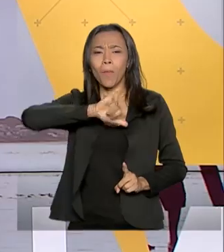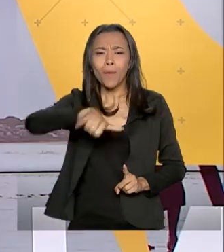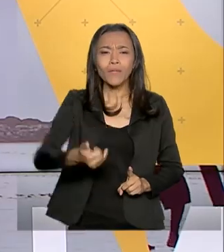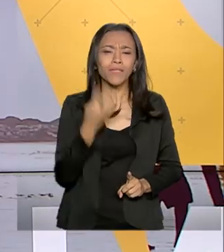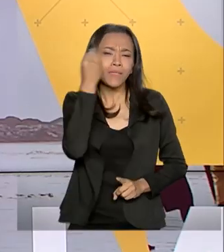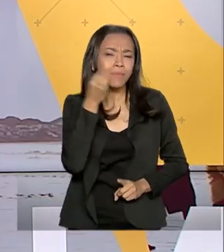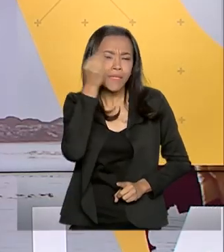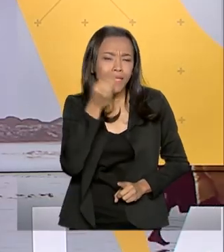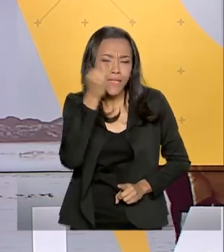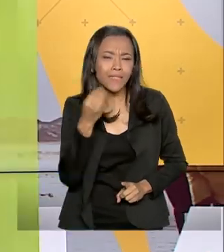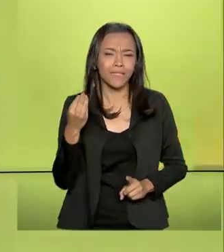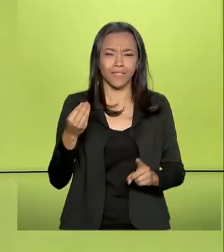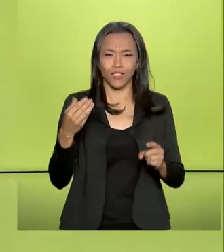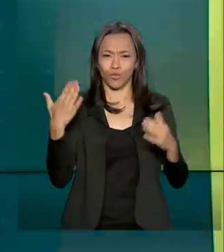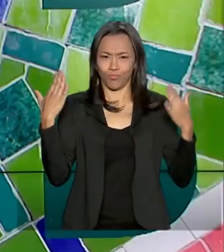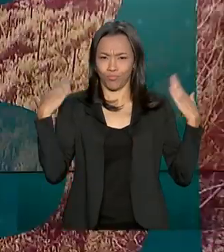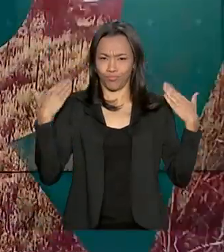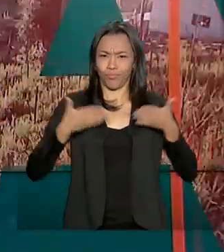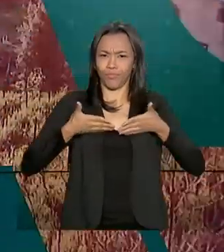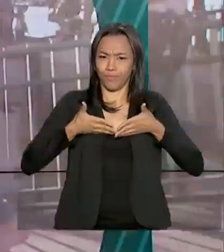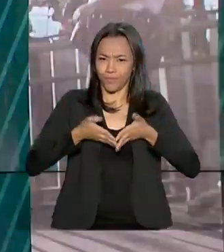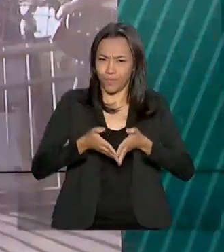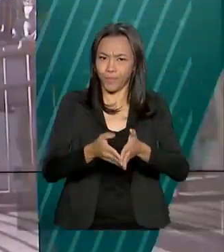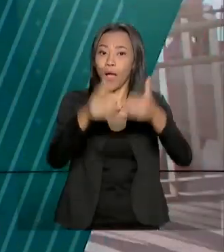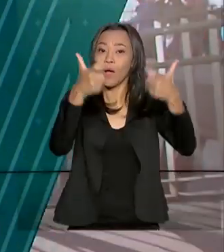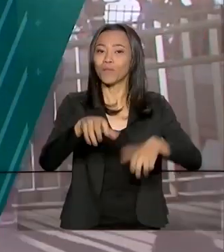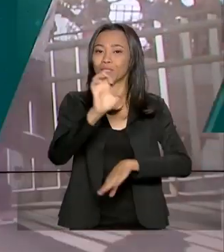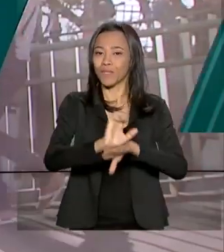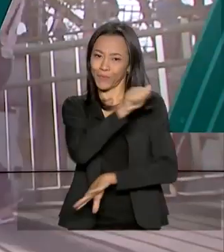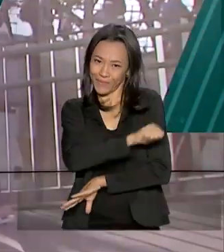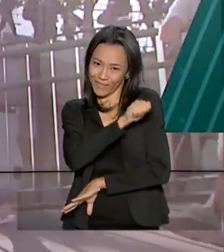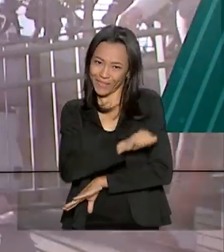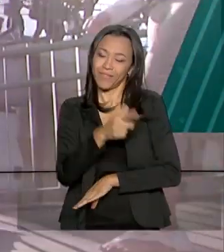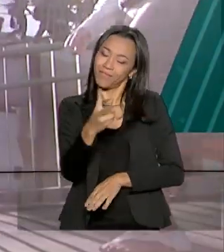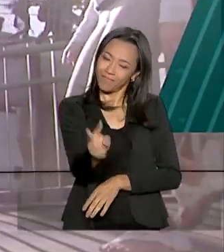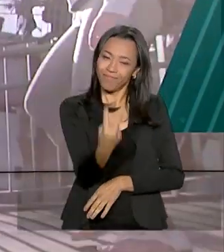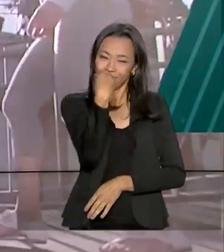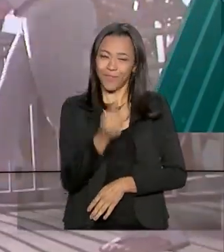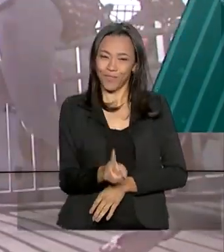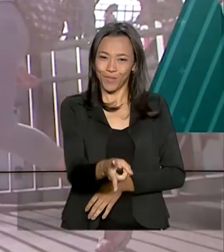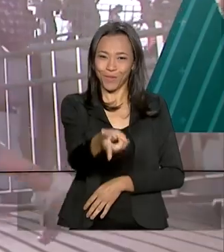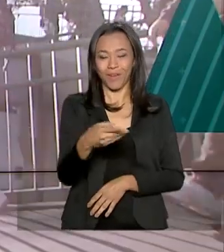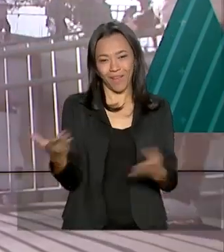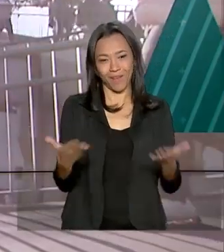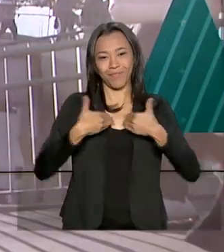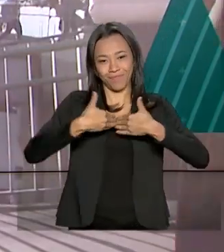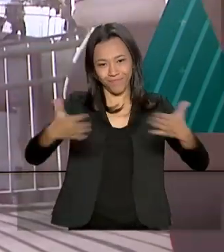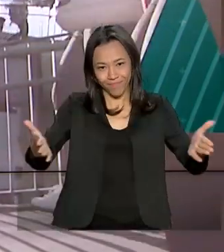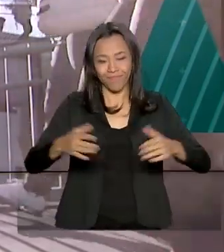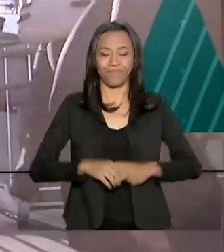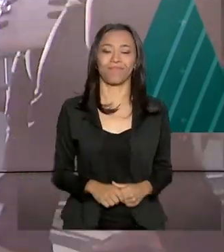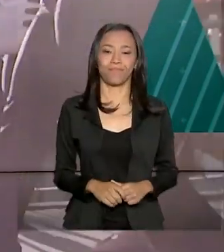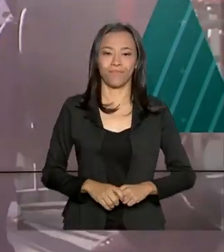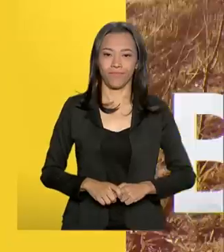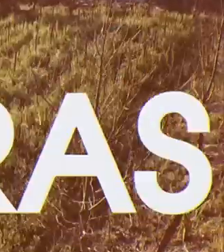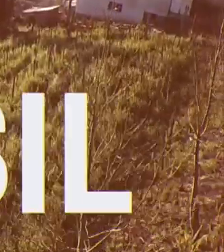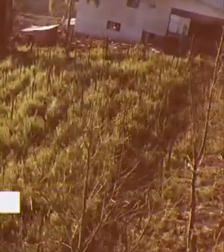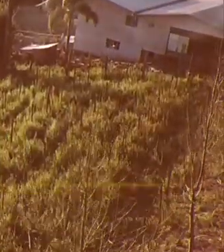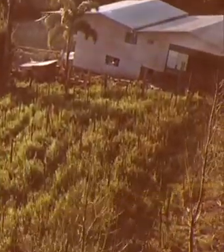rotina de um marinheiro. A experiência foi nesse fim de semana no Rio de Janeiro. Fique com a gente, o Brasil em Dia já está no ar.